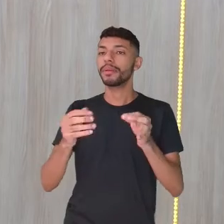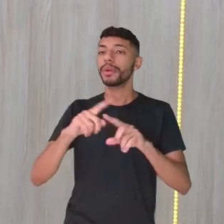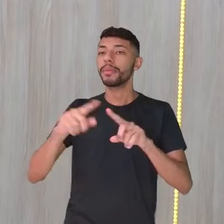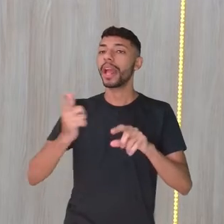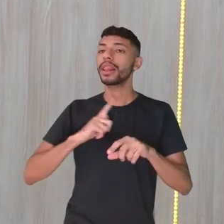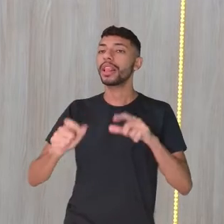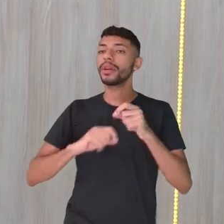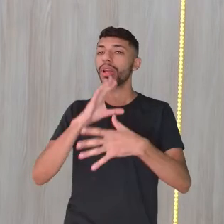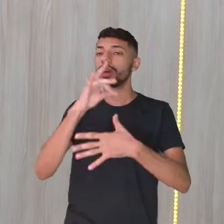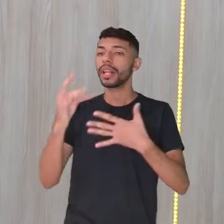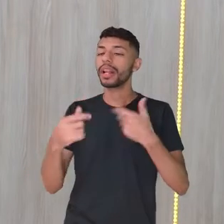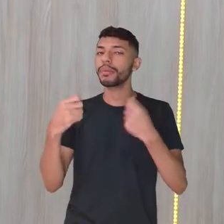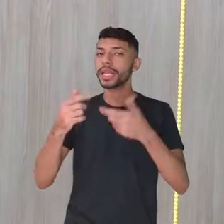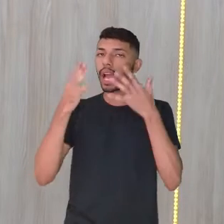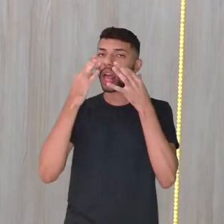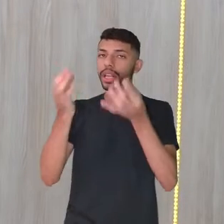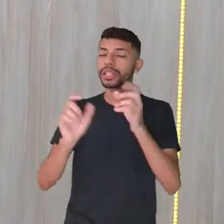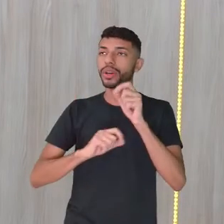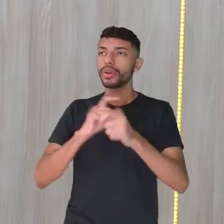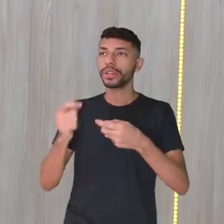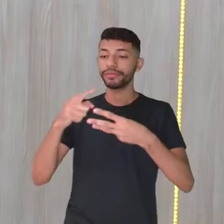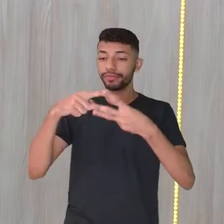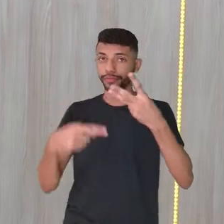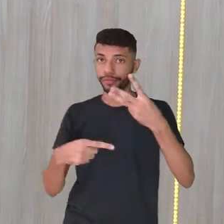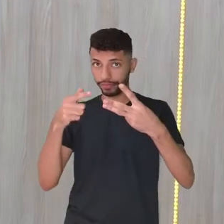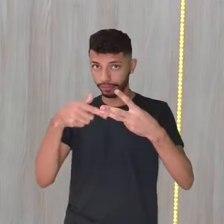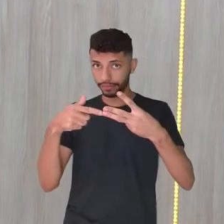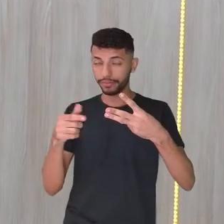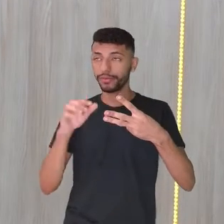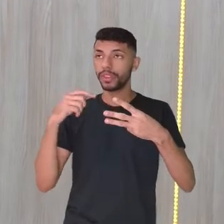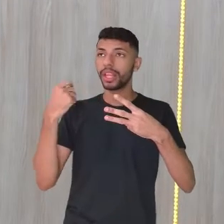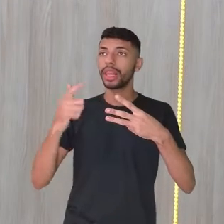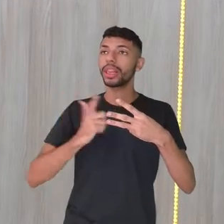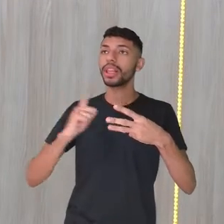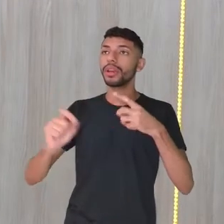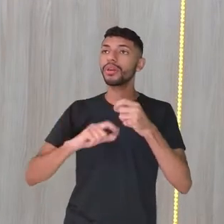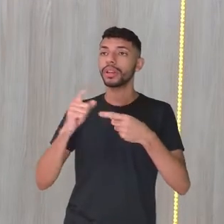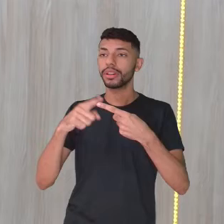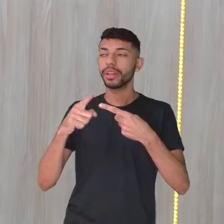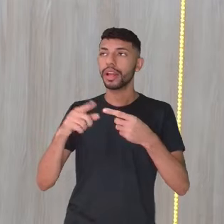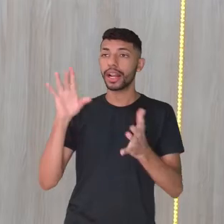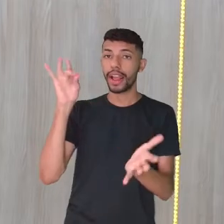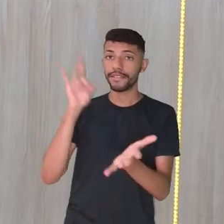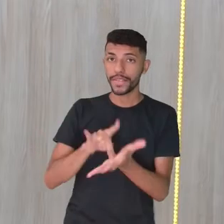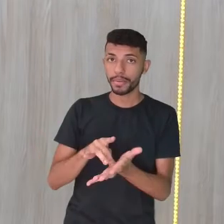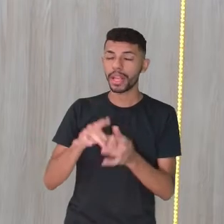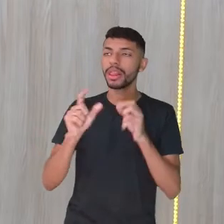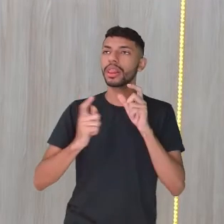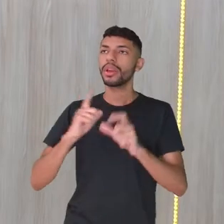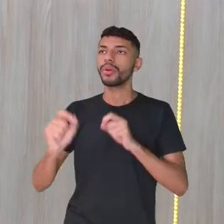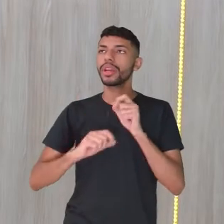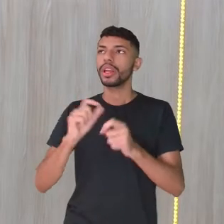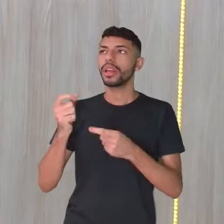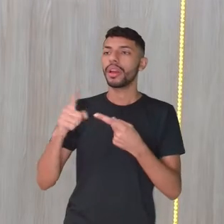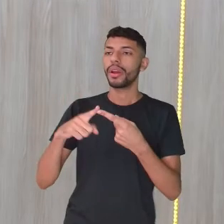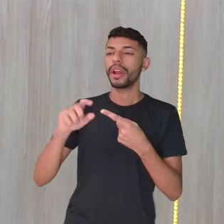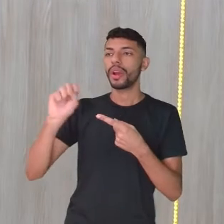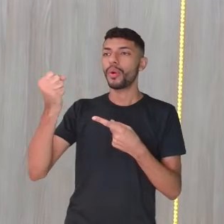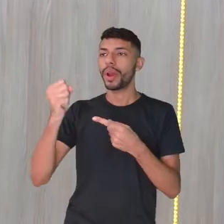detalhe para você ficar atento. Esses três especiais, he, she, it, ele vai ter um, na afirmativa, ter um S no verbo